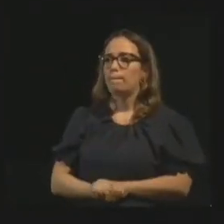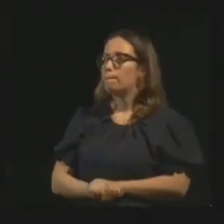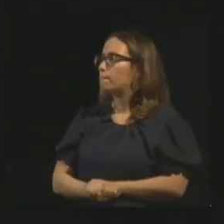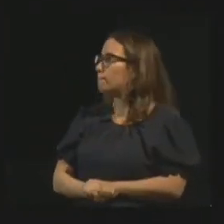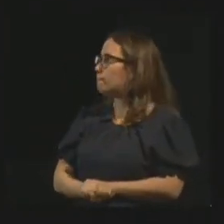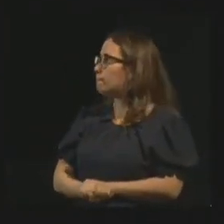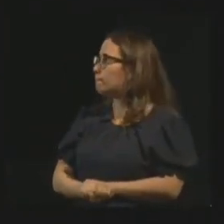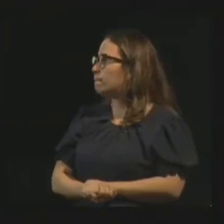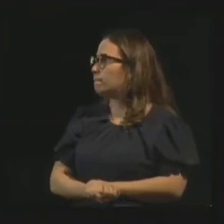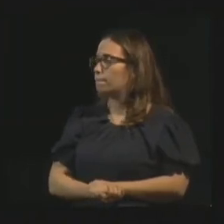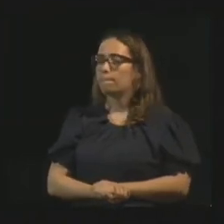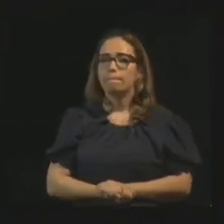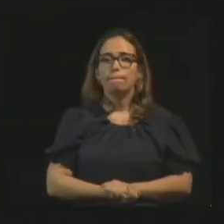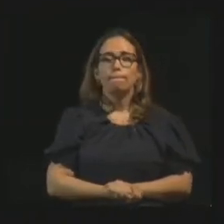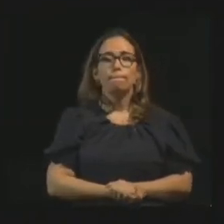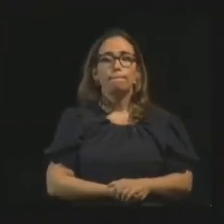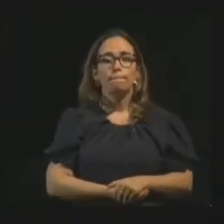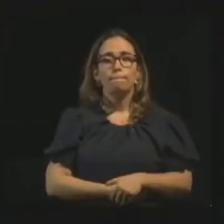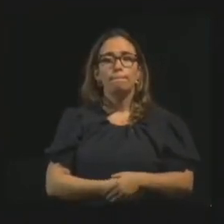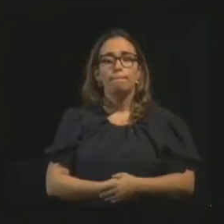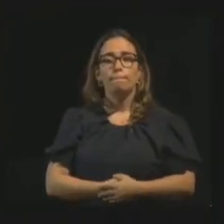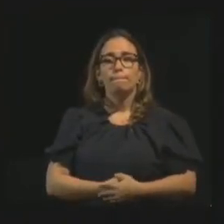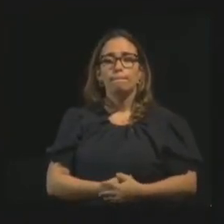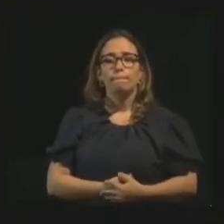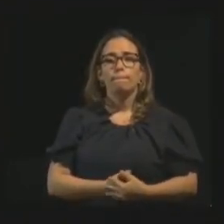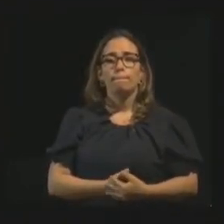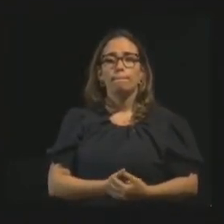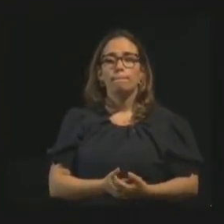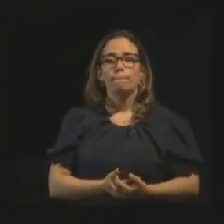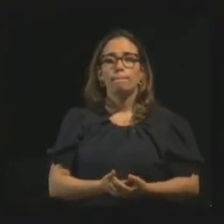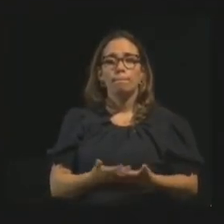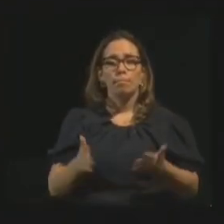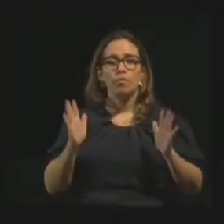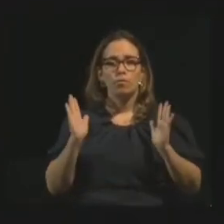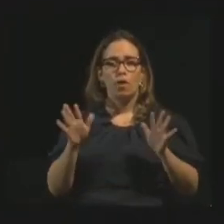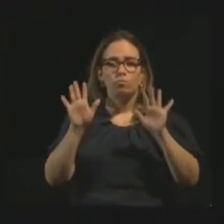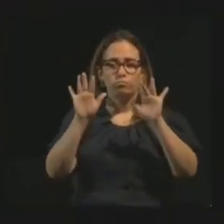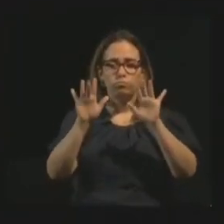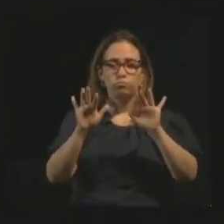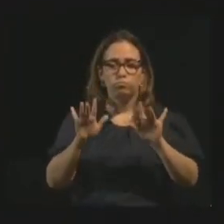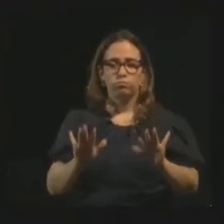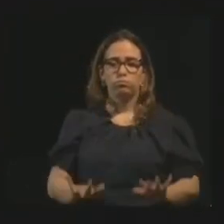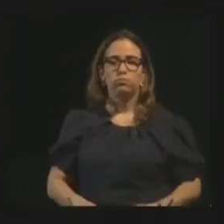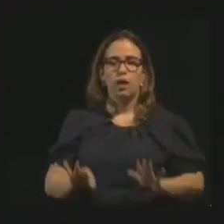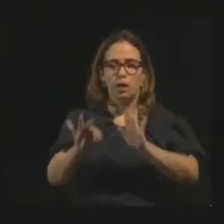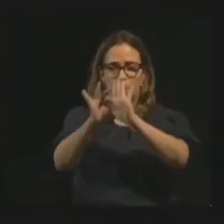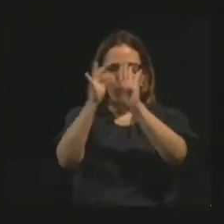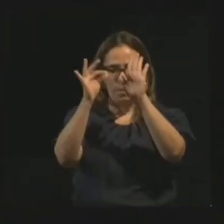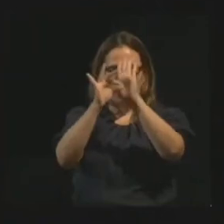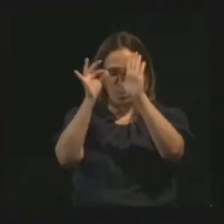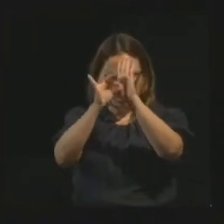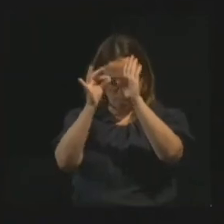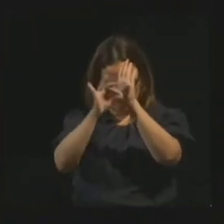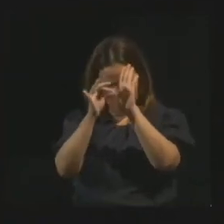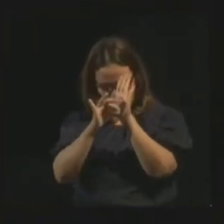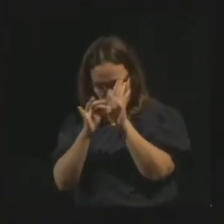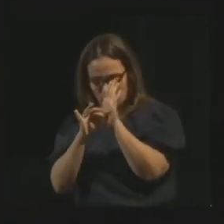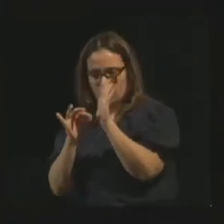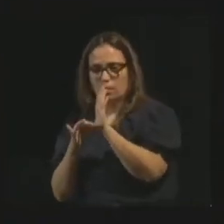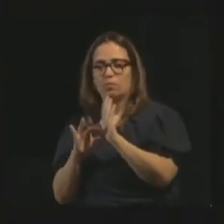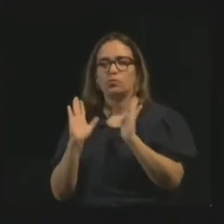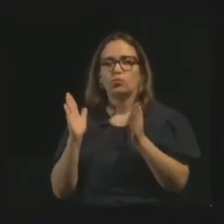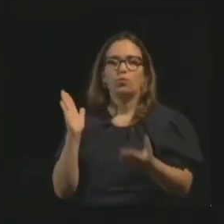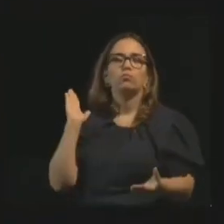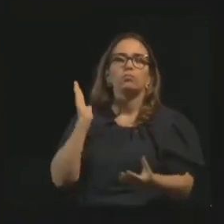Então, inúmeros companheiros redigiram uma baixa assinada e, inclusive, foi encaminhado ao processo